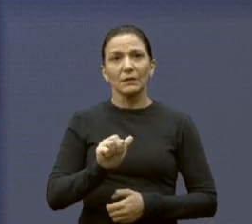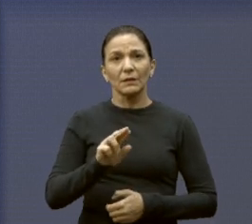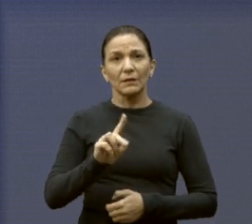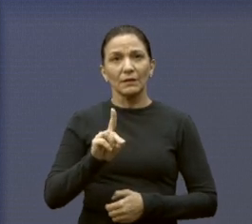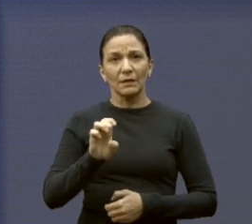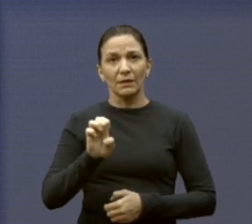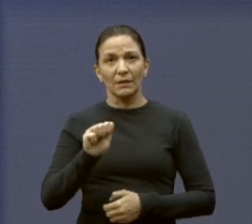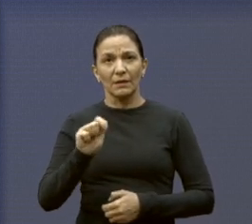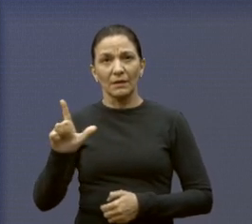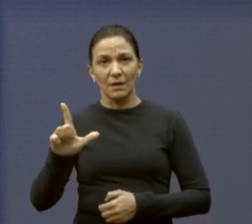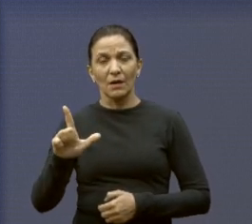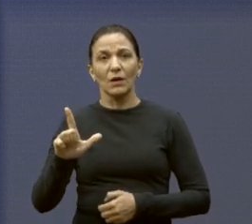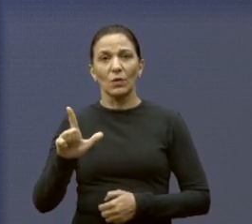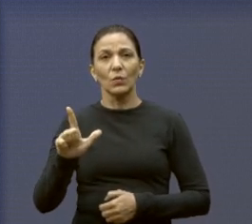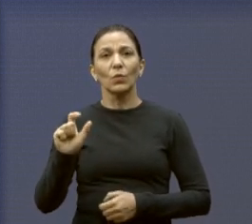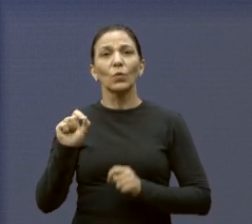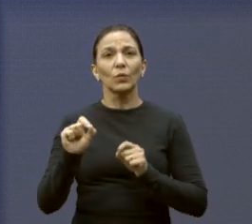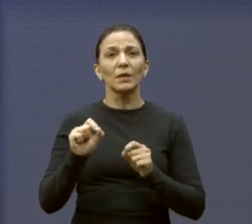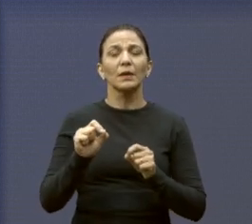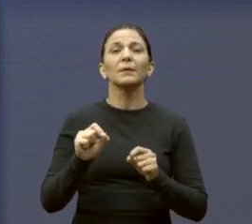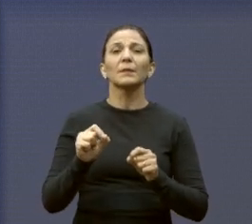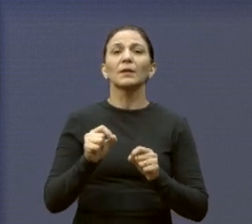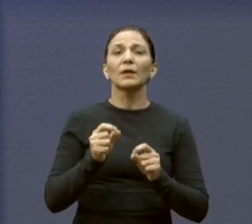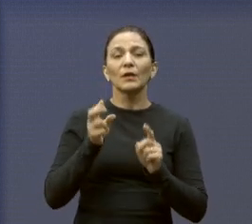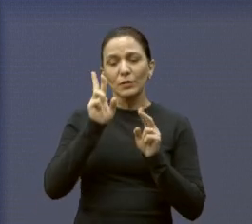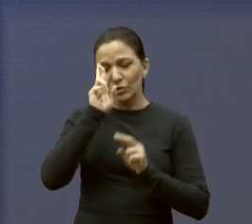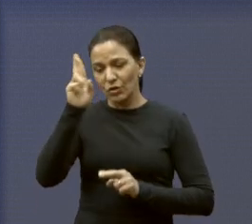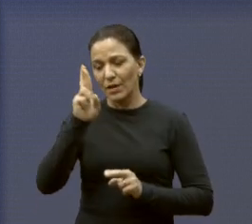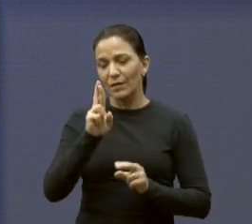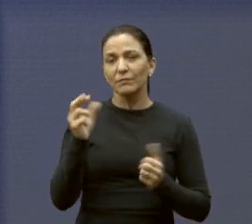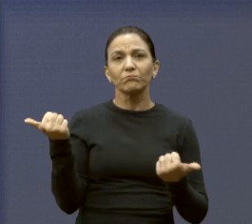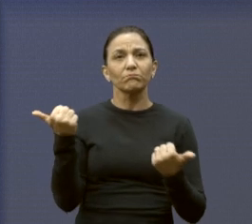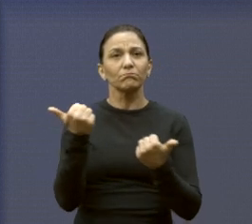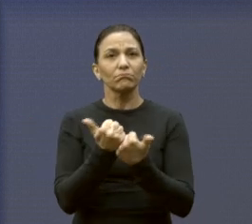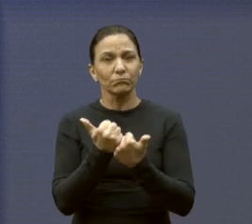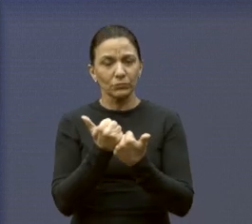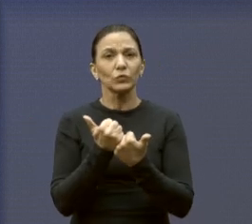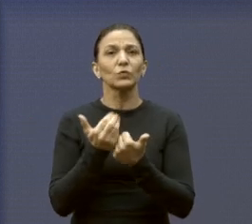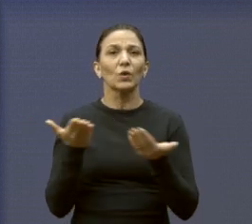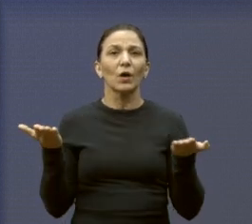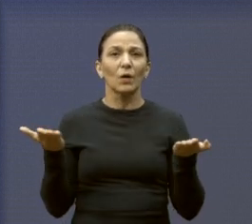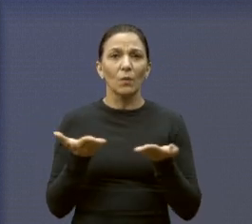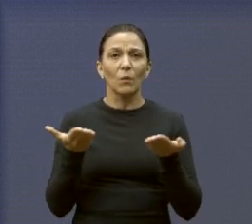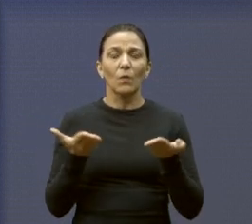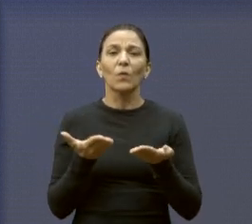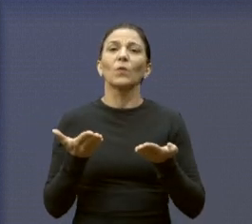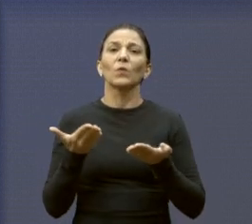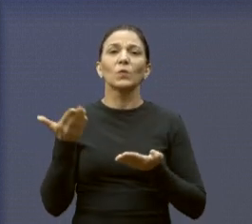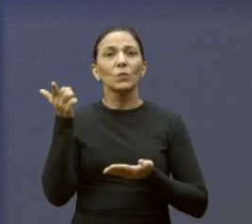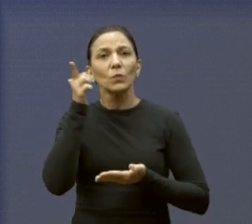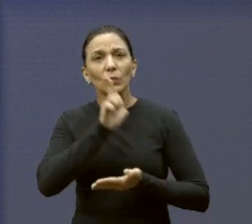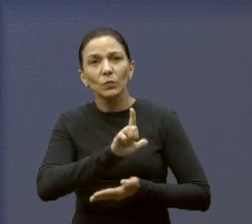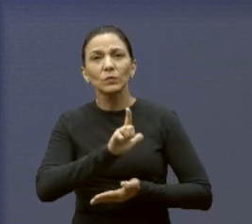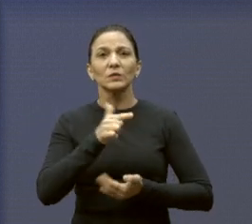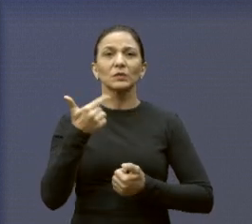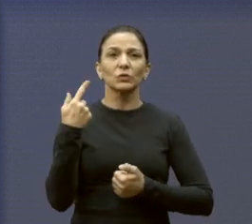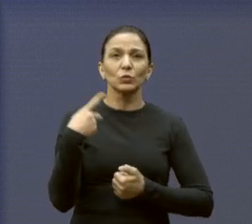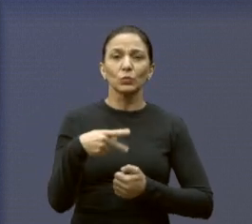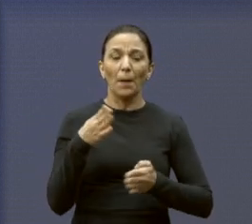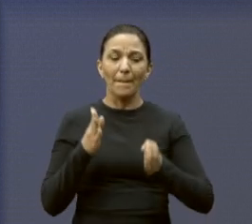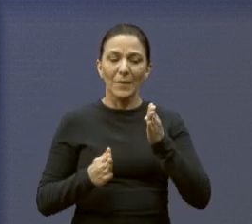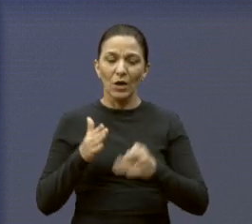que deixou o comando do batalhão pelo seu trabalho, pelos inúmeros avanços conquistados sob sua gestão.